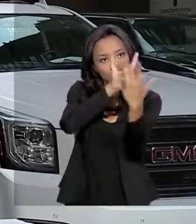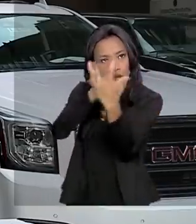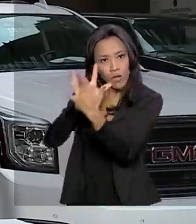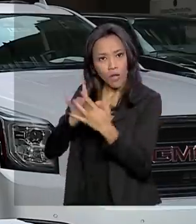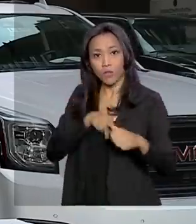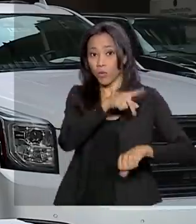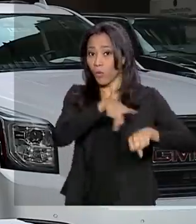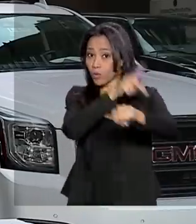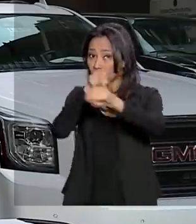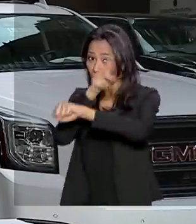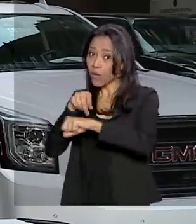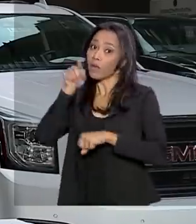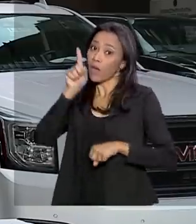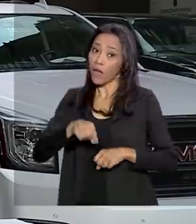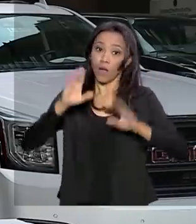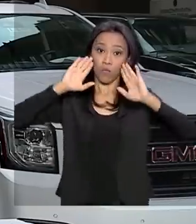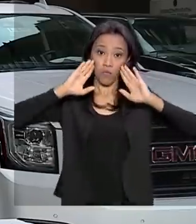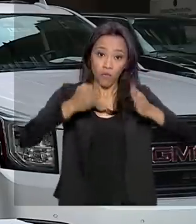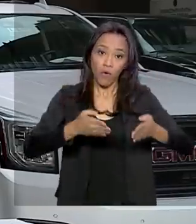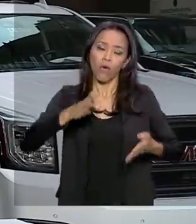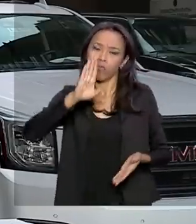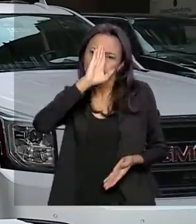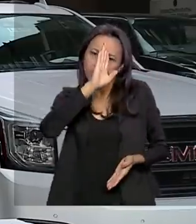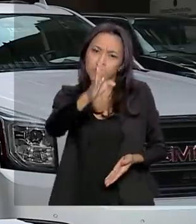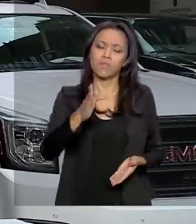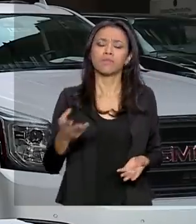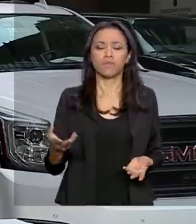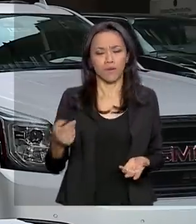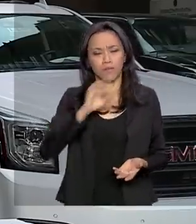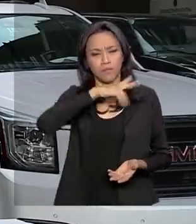são prioridade do presidente Jair Bolsonaro.